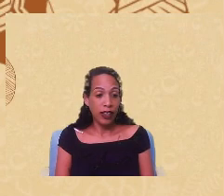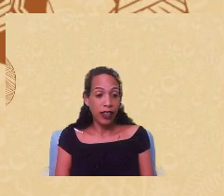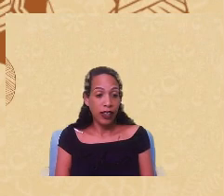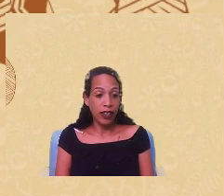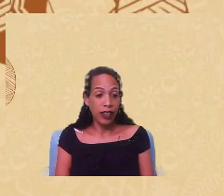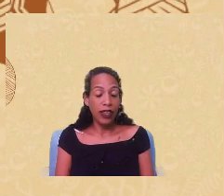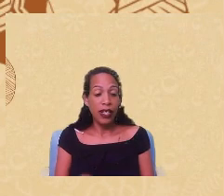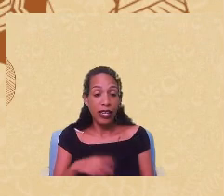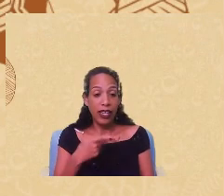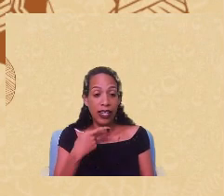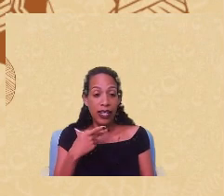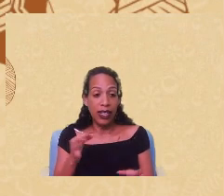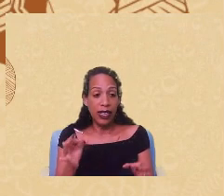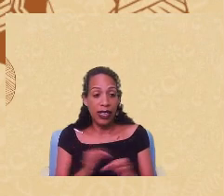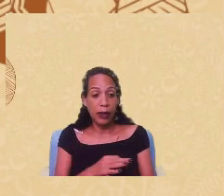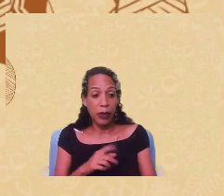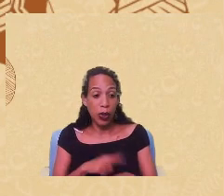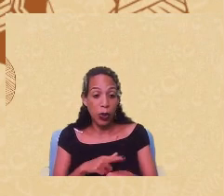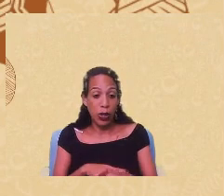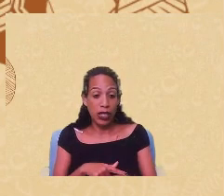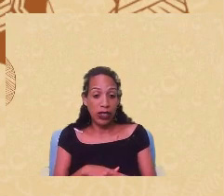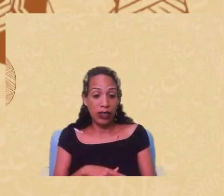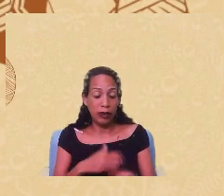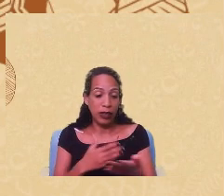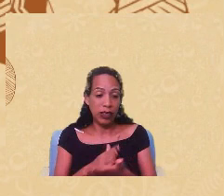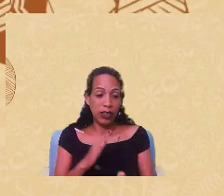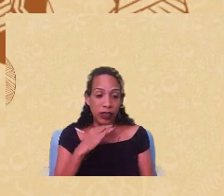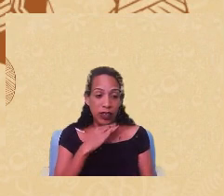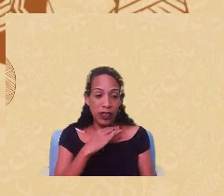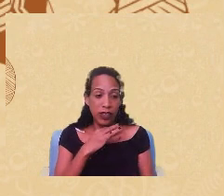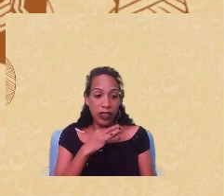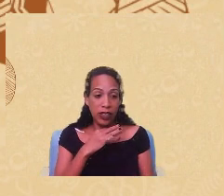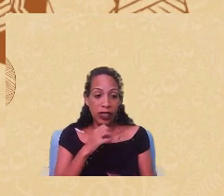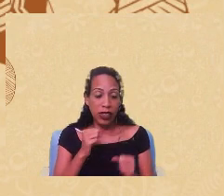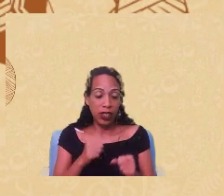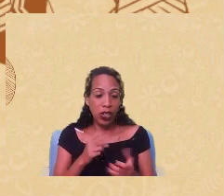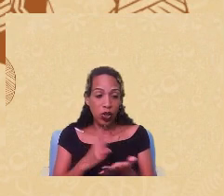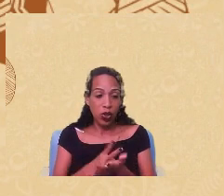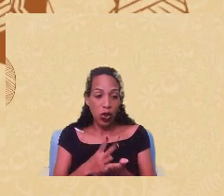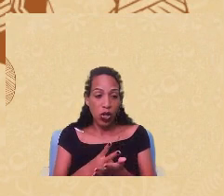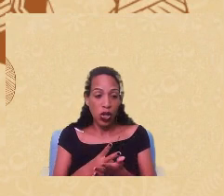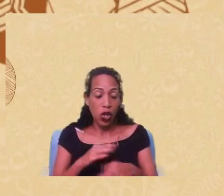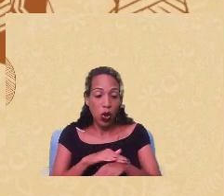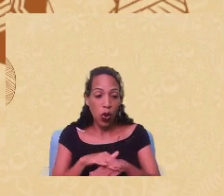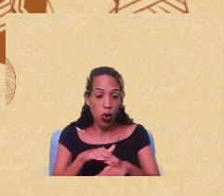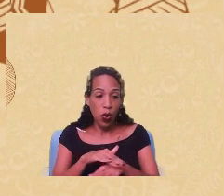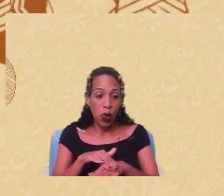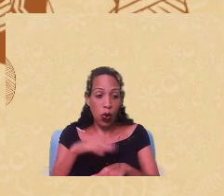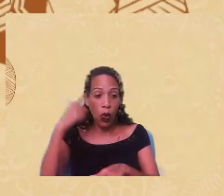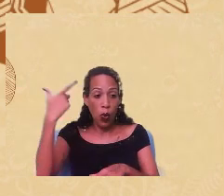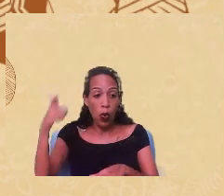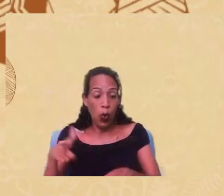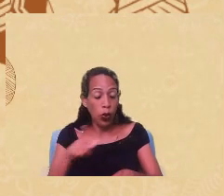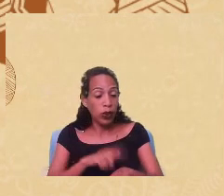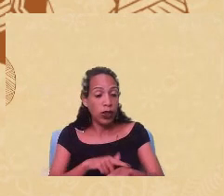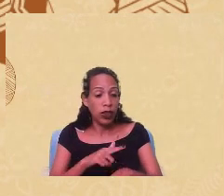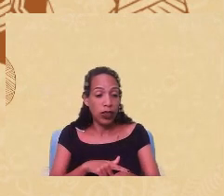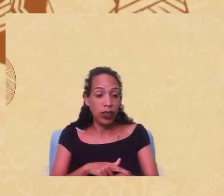horário e nós já passamos e acho que a gente pode continuar essa conversa num outro momento